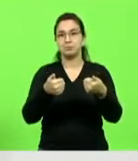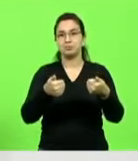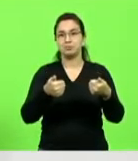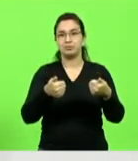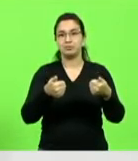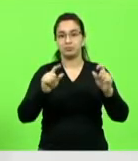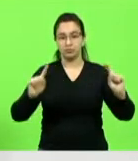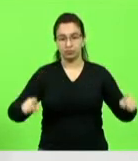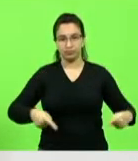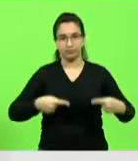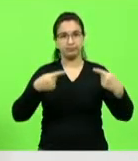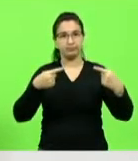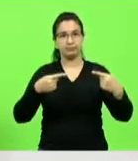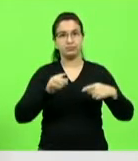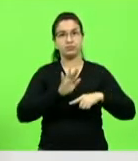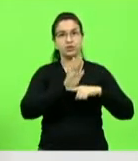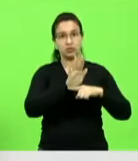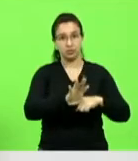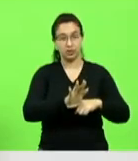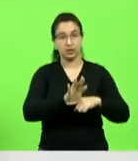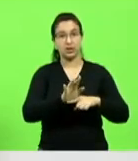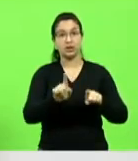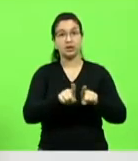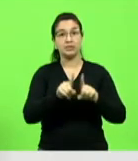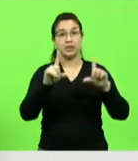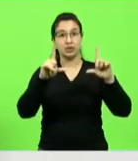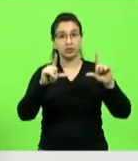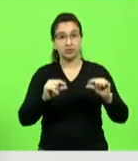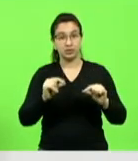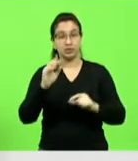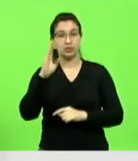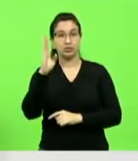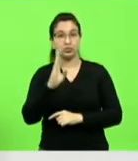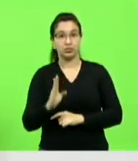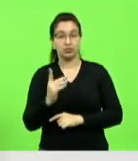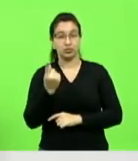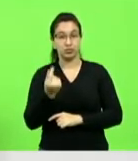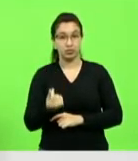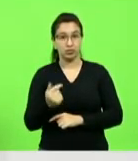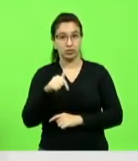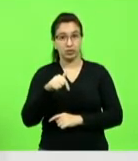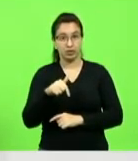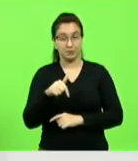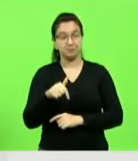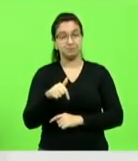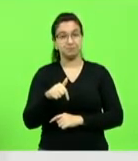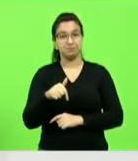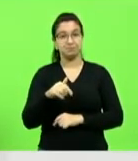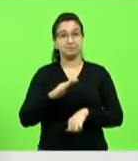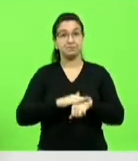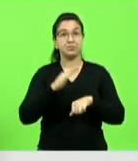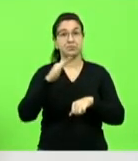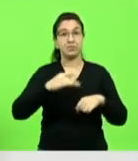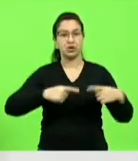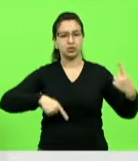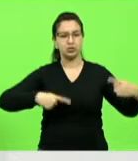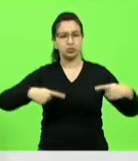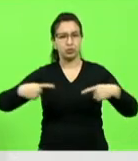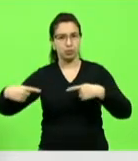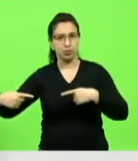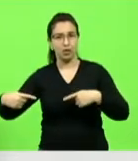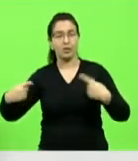baixar o custo Brasil e se tornar mais competitivo perante